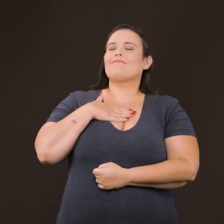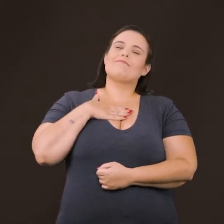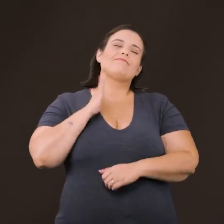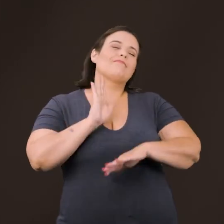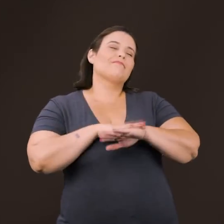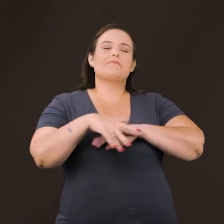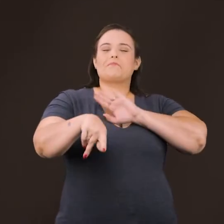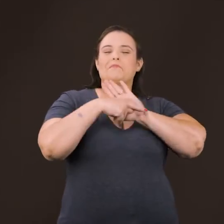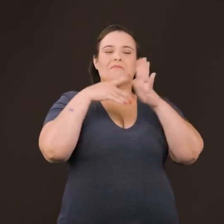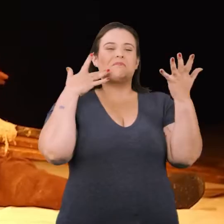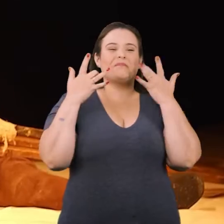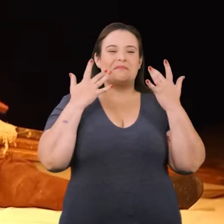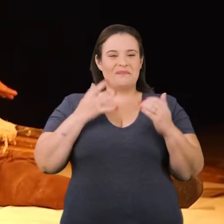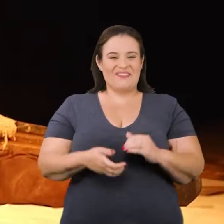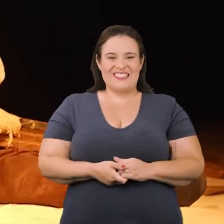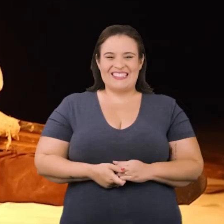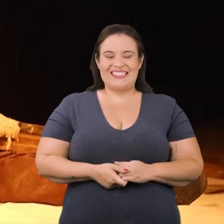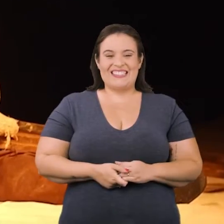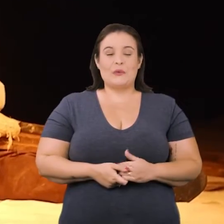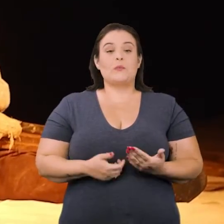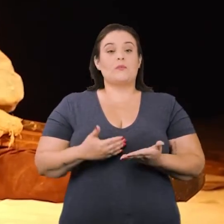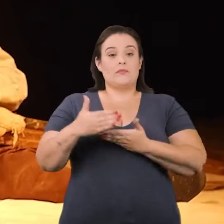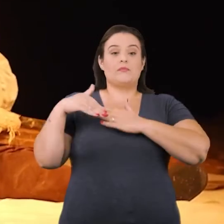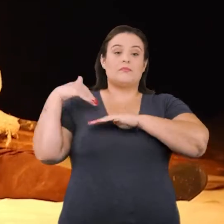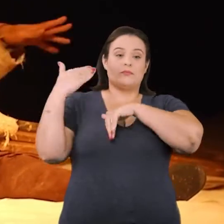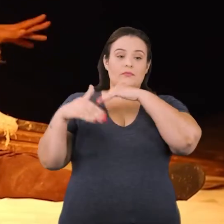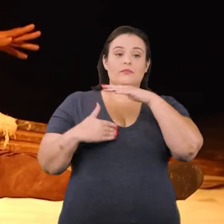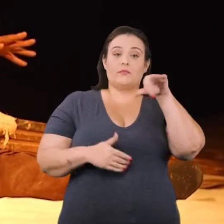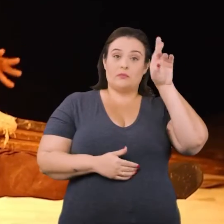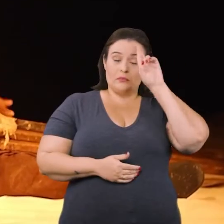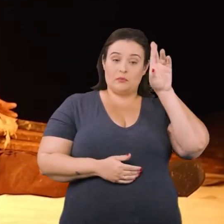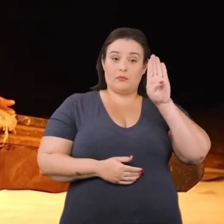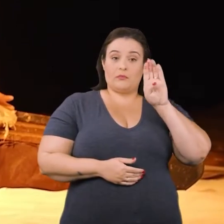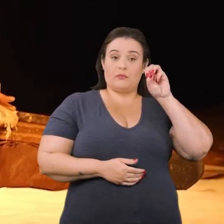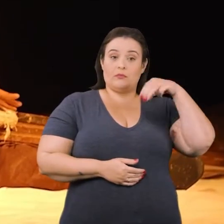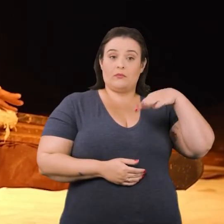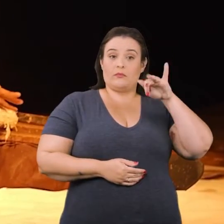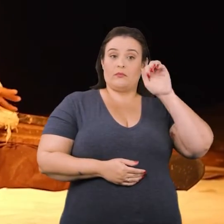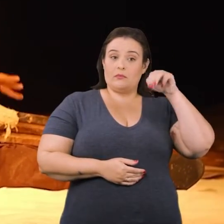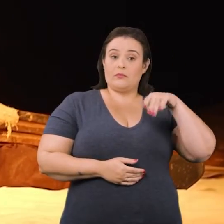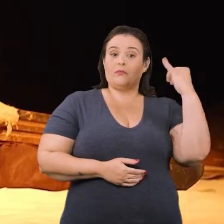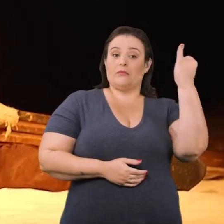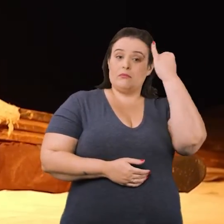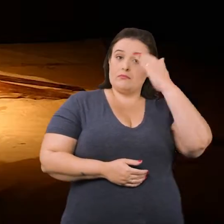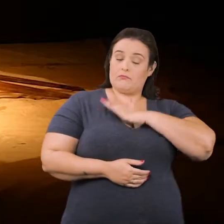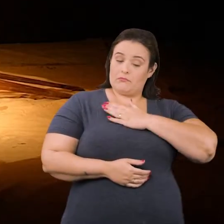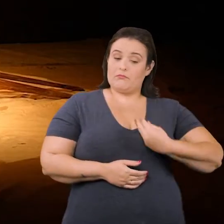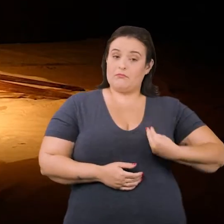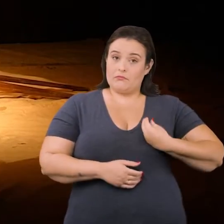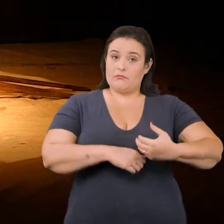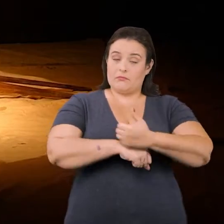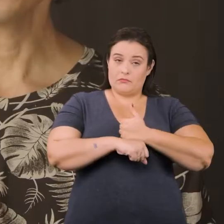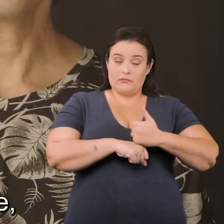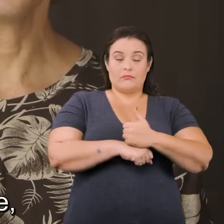próprio teatro. Comecei a desenvolver esse projeto chamado Seu Bom Fim, que ele tem uma importância muito grande na minha carreira e na minha vida. Espetáculo